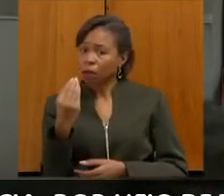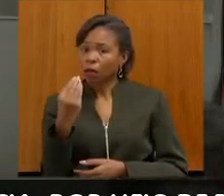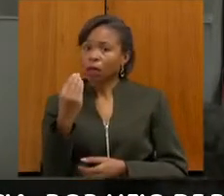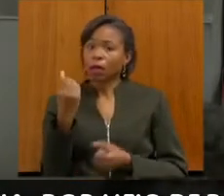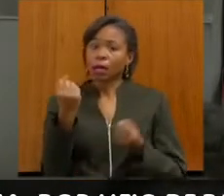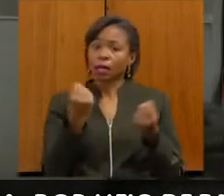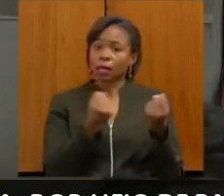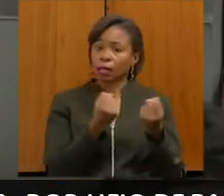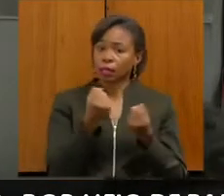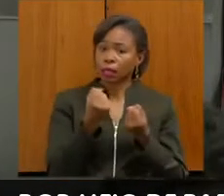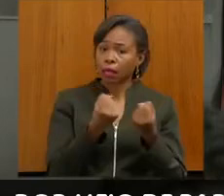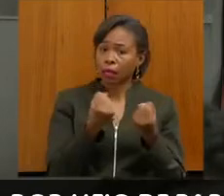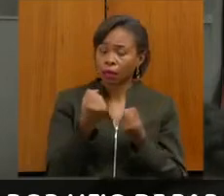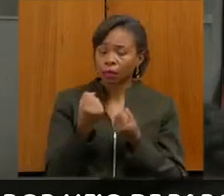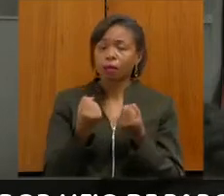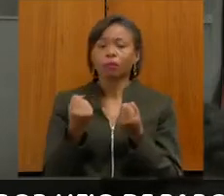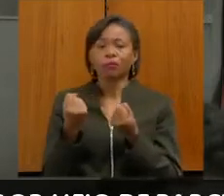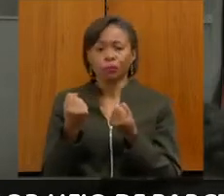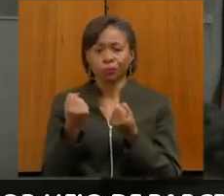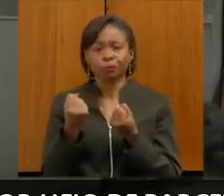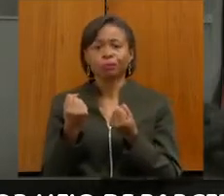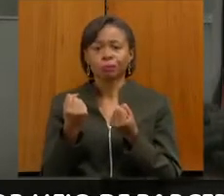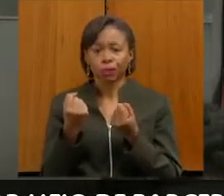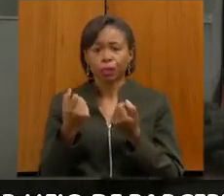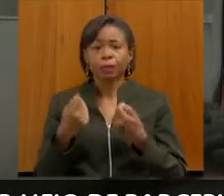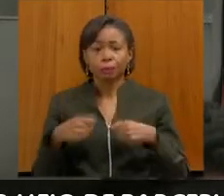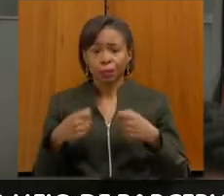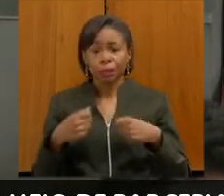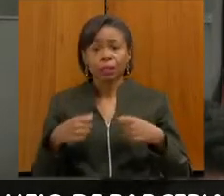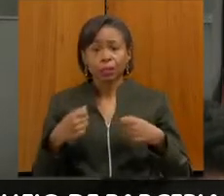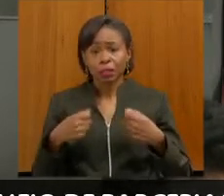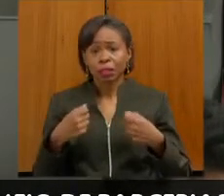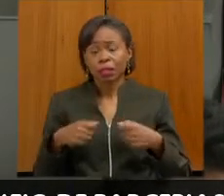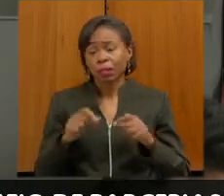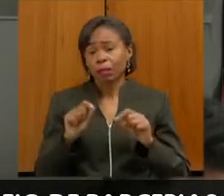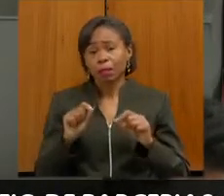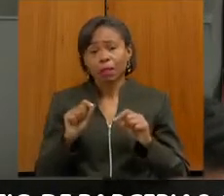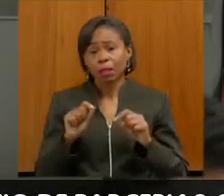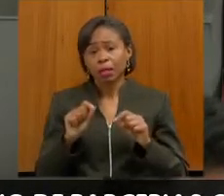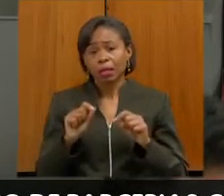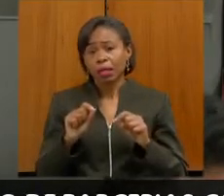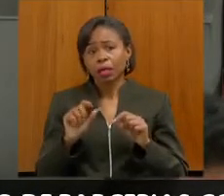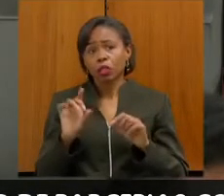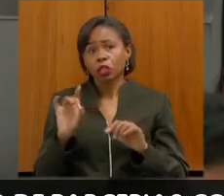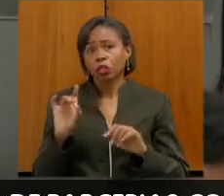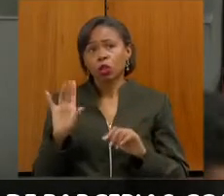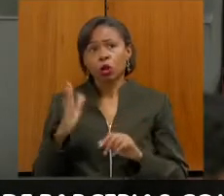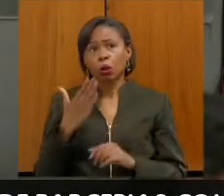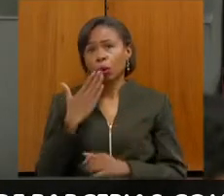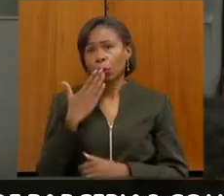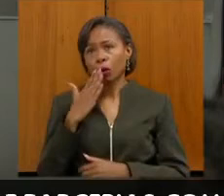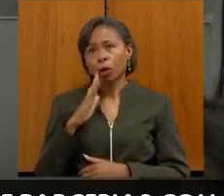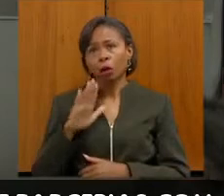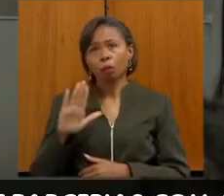aí a gente ir em cima para que não fique só na promessa, porque